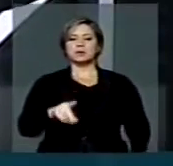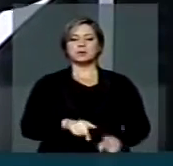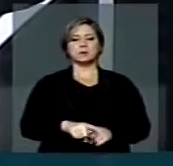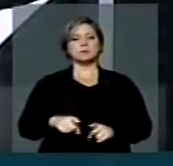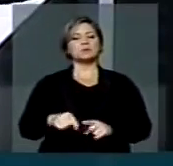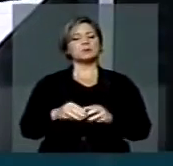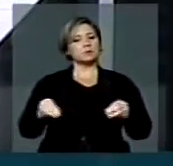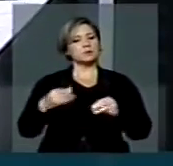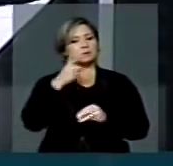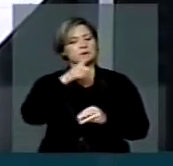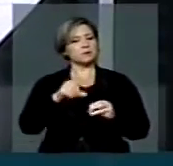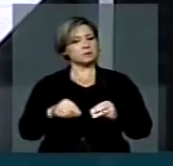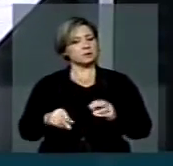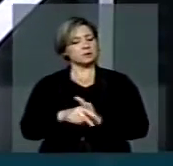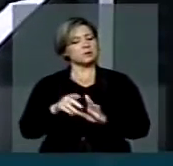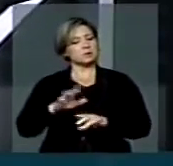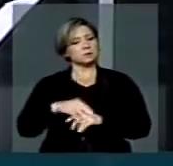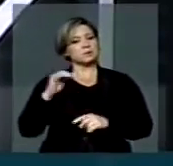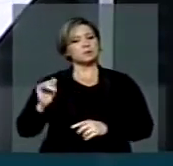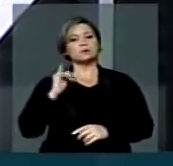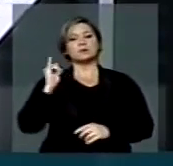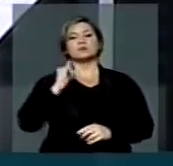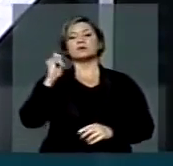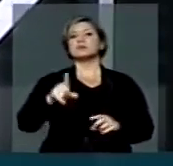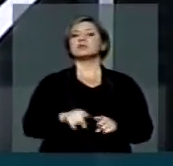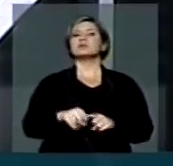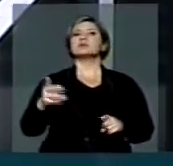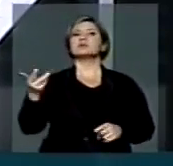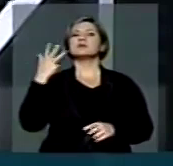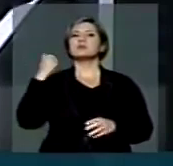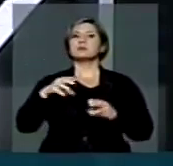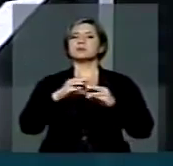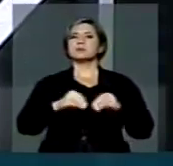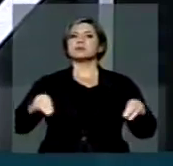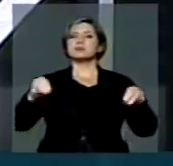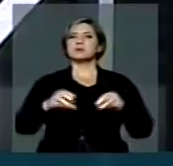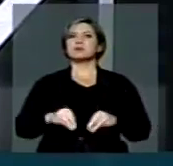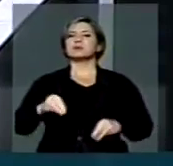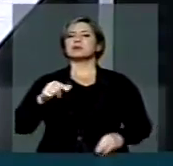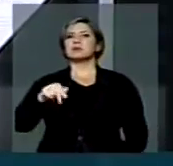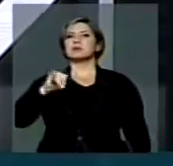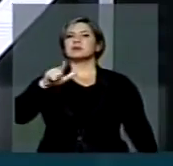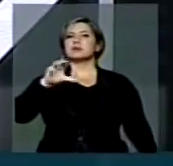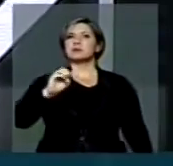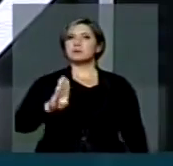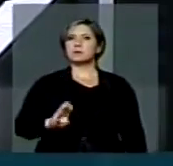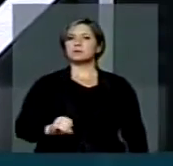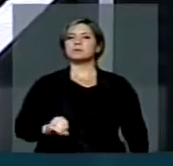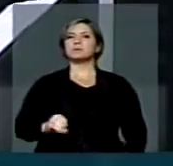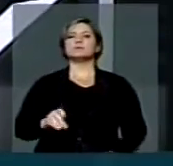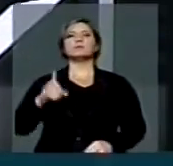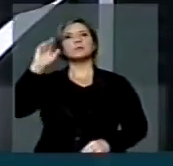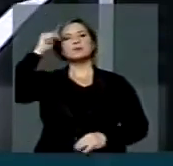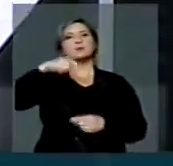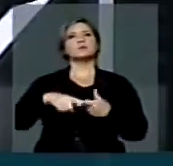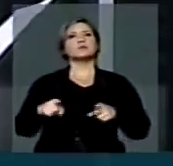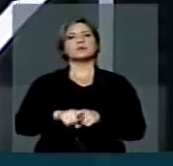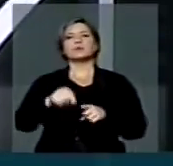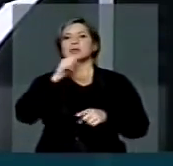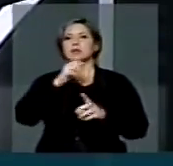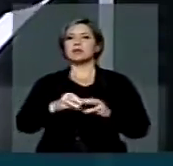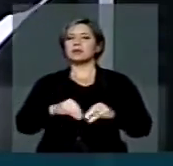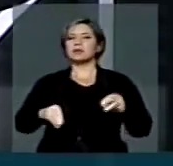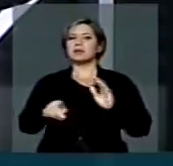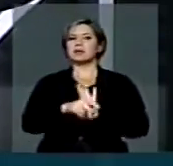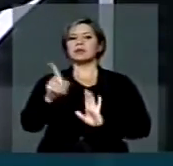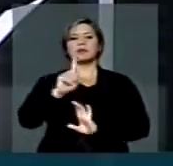Ibirassu. Vale ressaltar que lá, as terras das comunidades quilombolas, na sua grande maioria, não estão